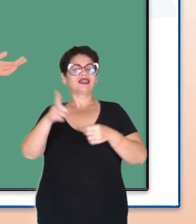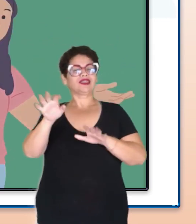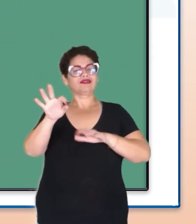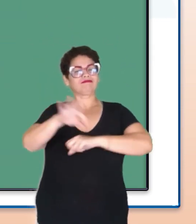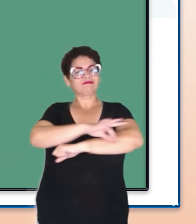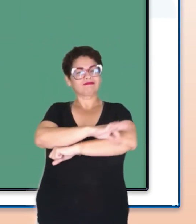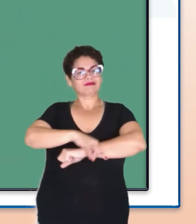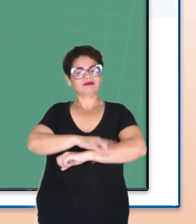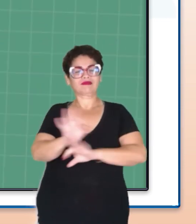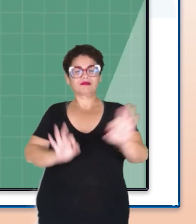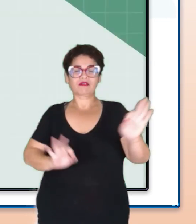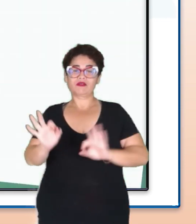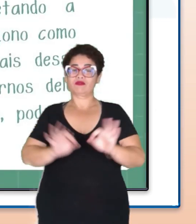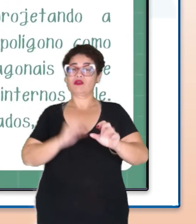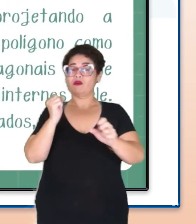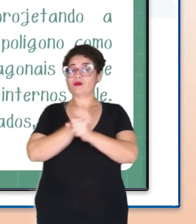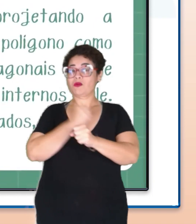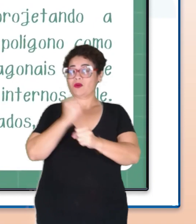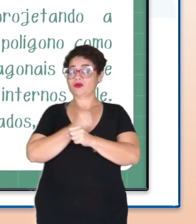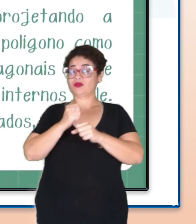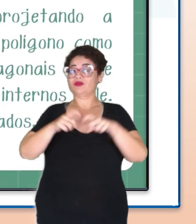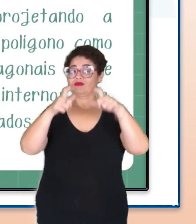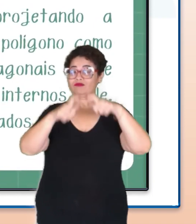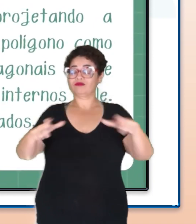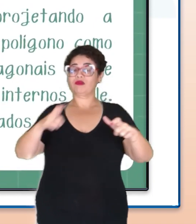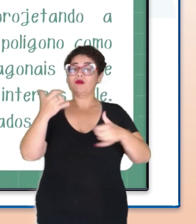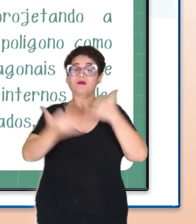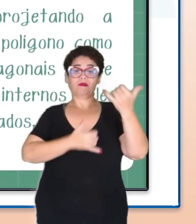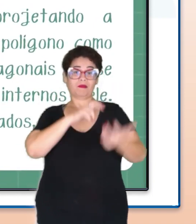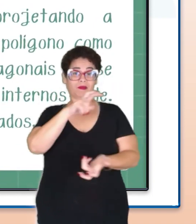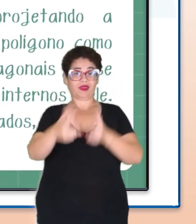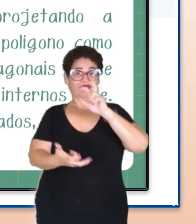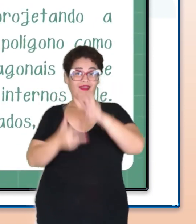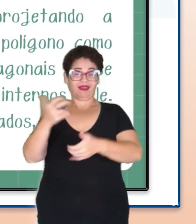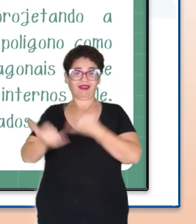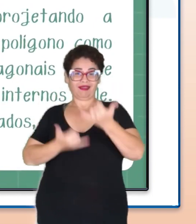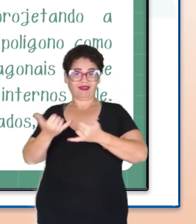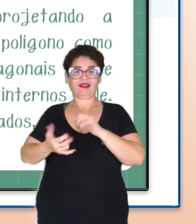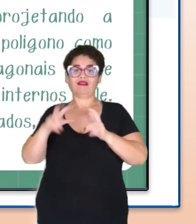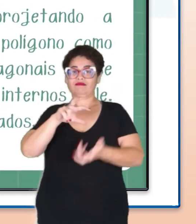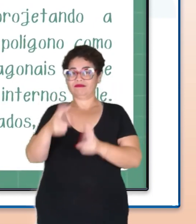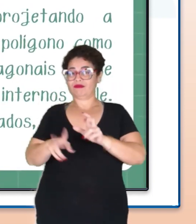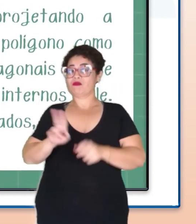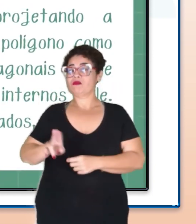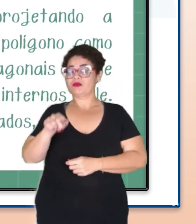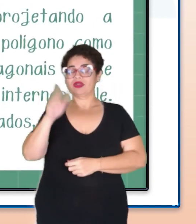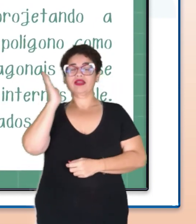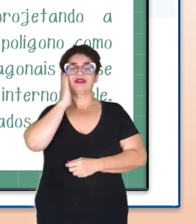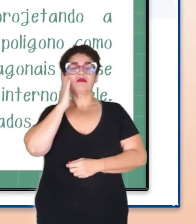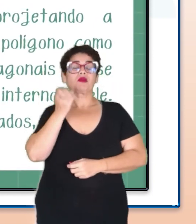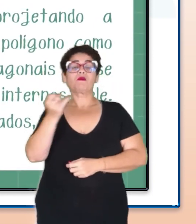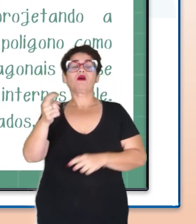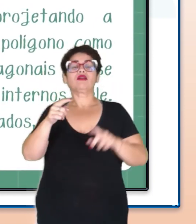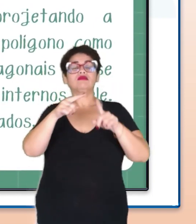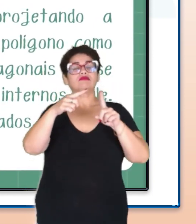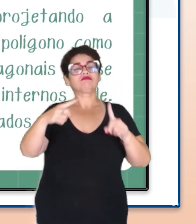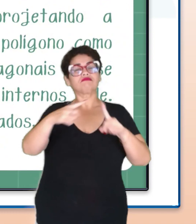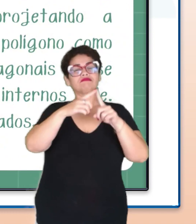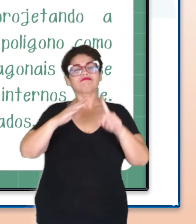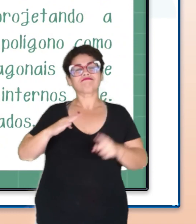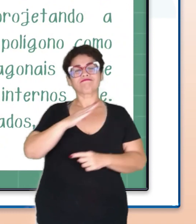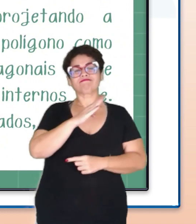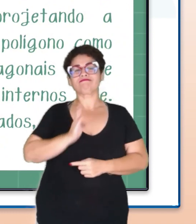arquiteto está projetando a construção de um parque com um grande polígono como base. Ele deseja saber o número de diagonais desse